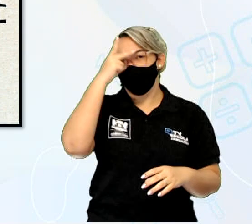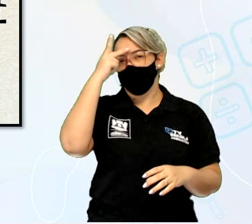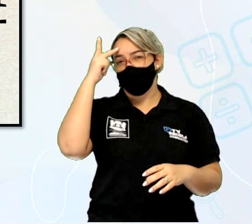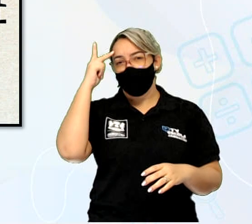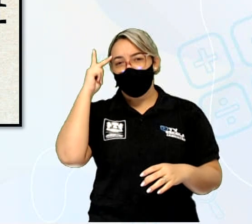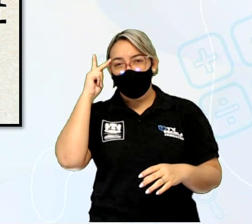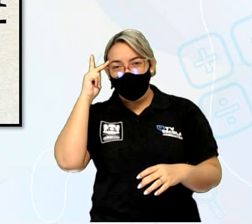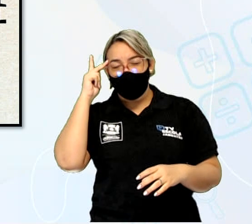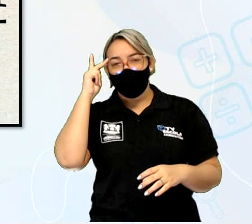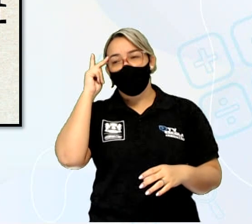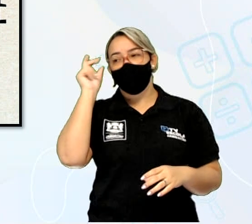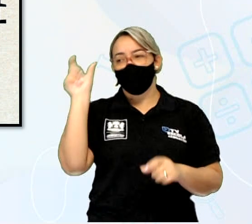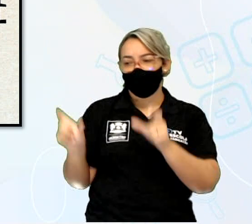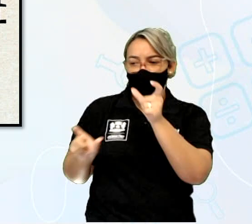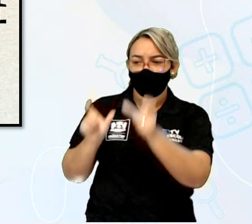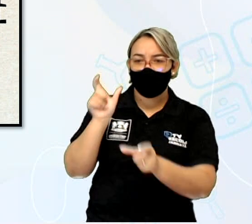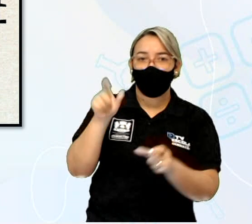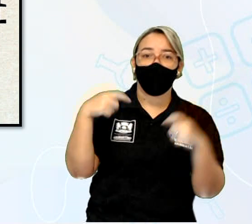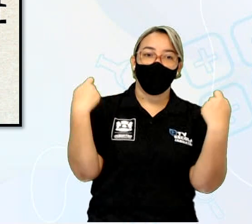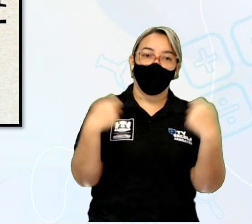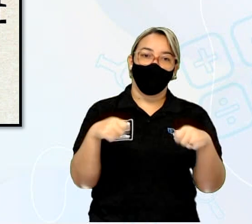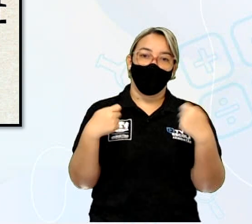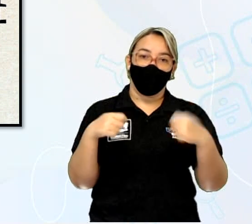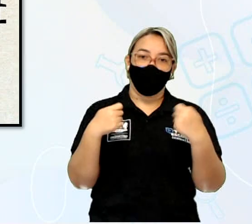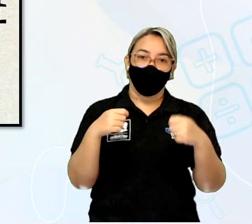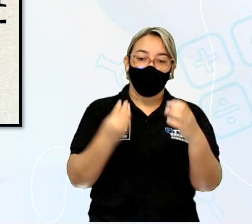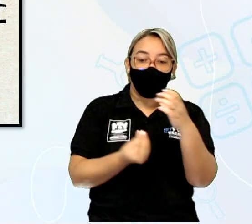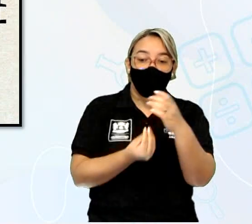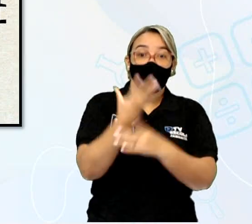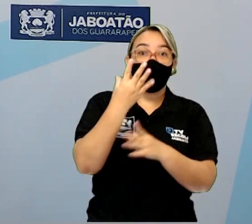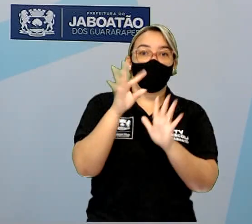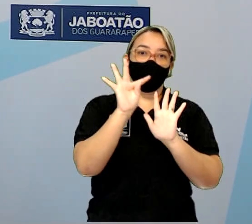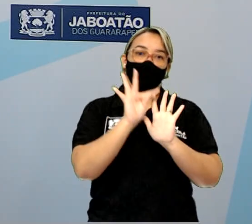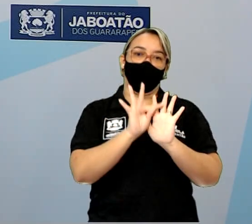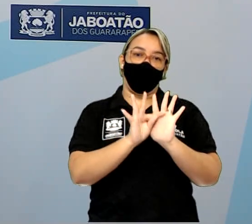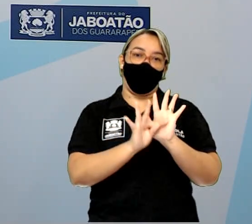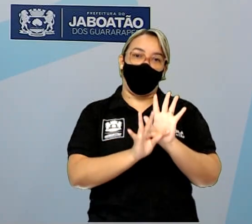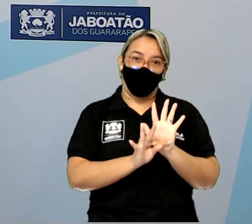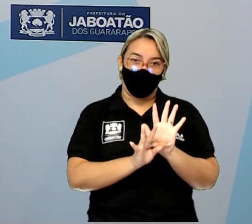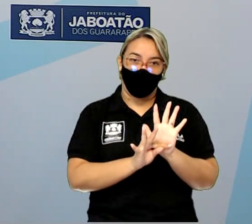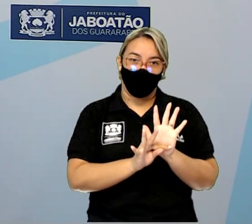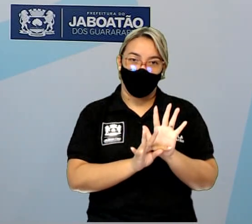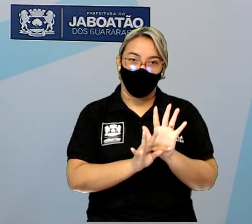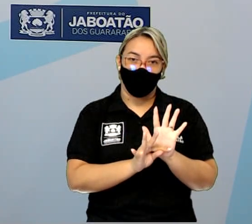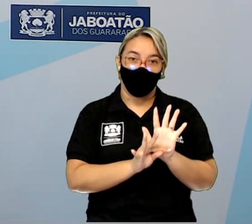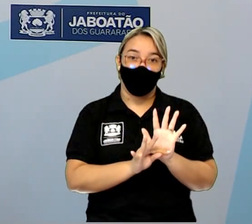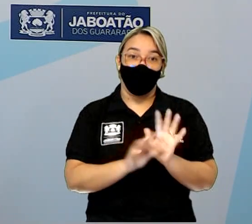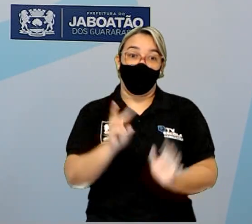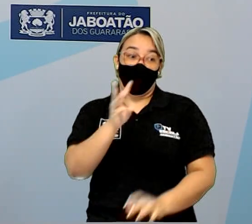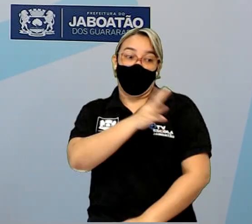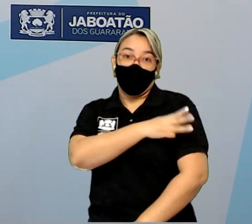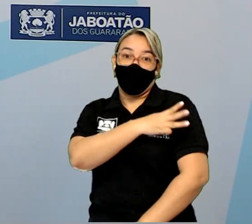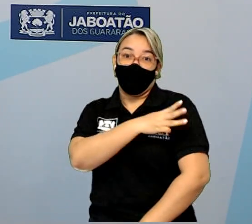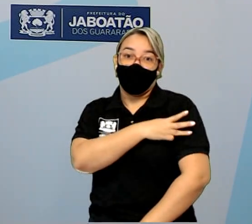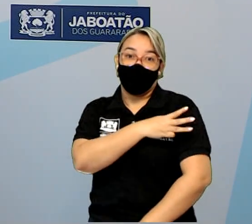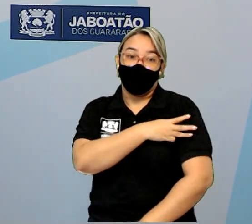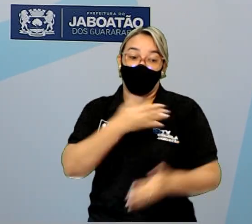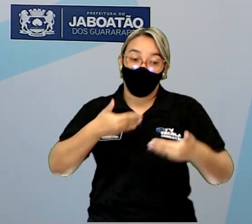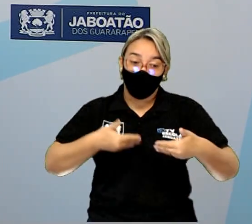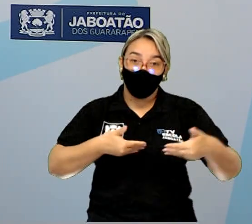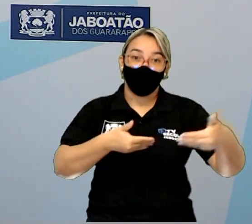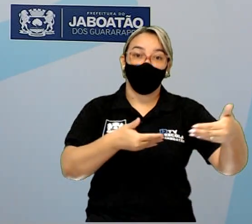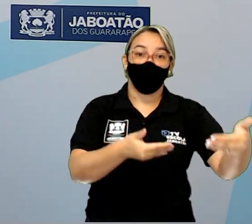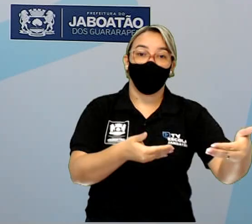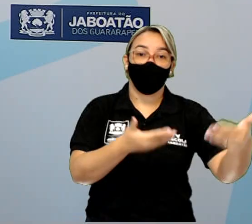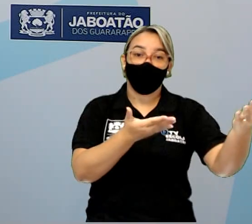que vão participar vão precisar produzir textos. E o terceiro ano vai ser convidado